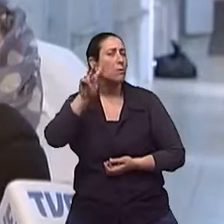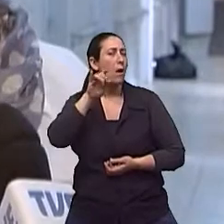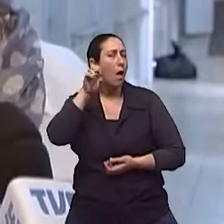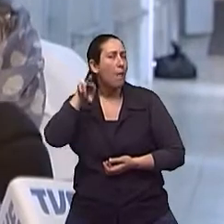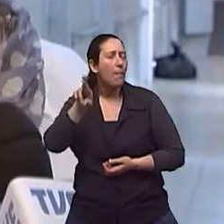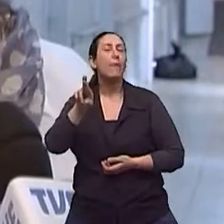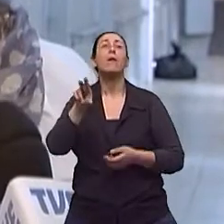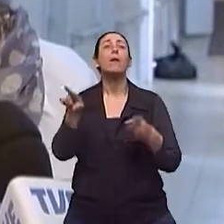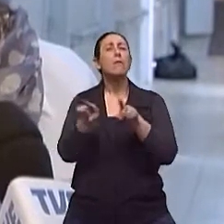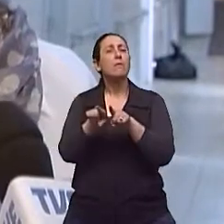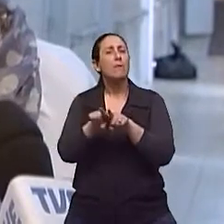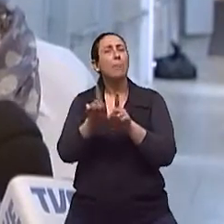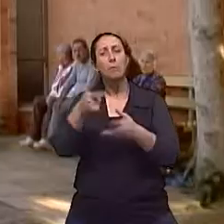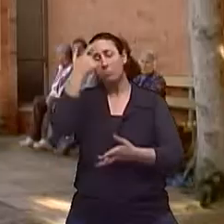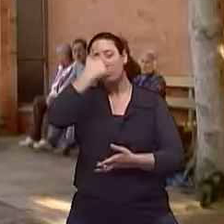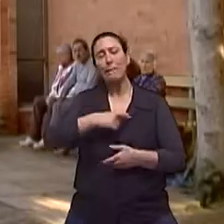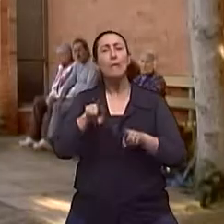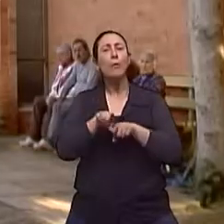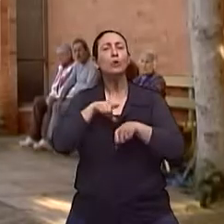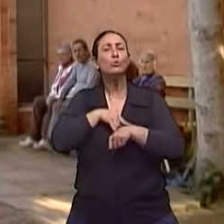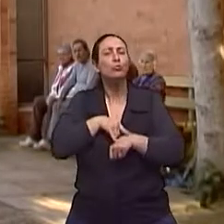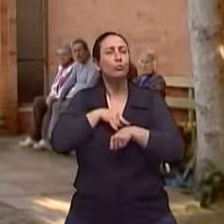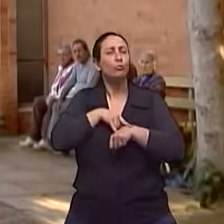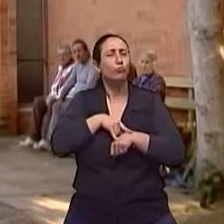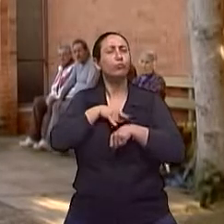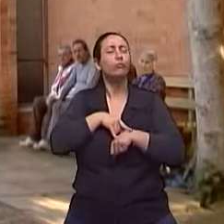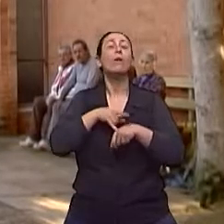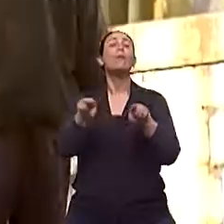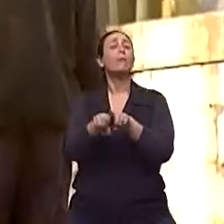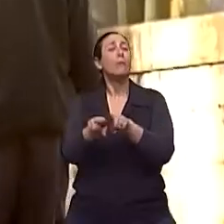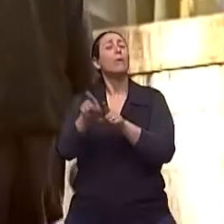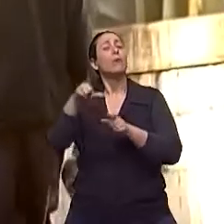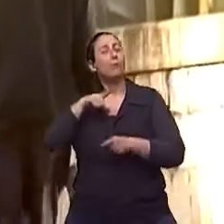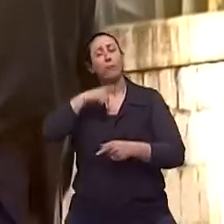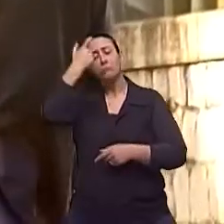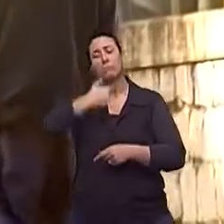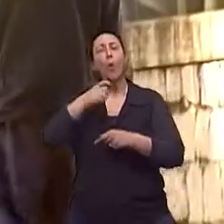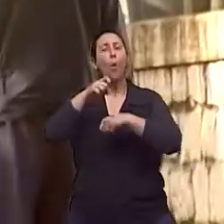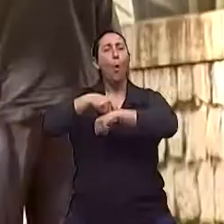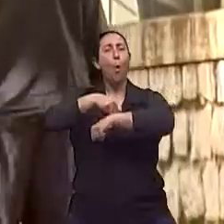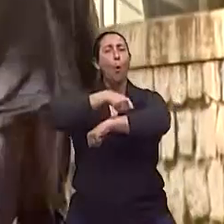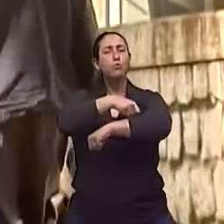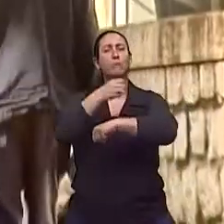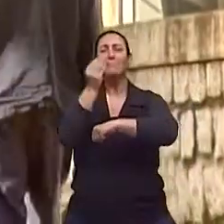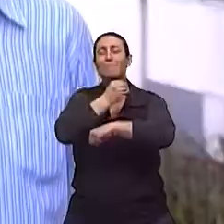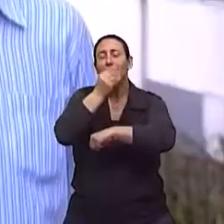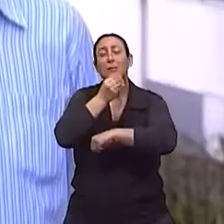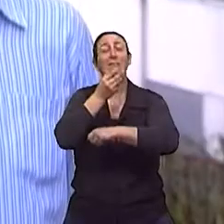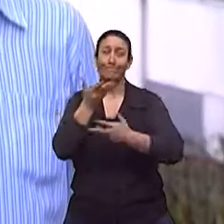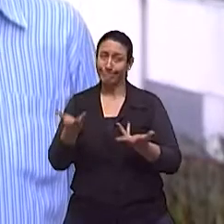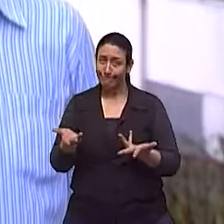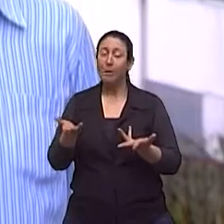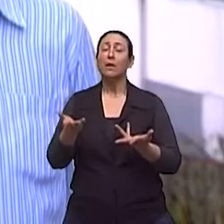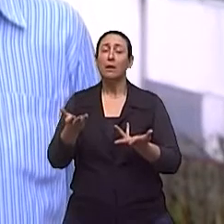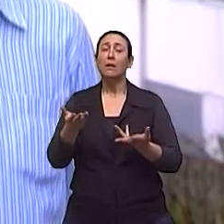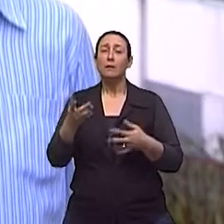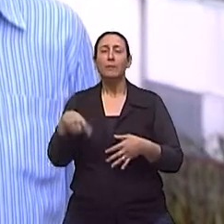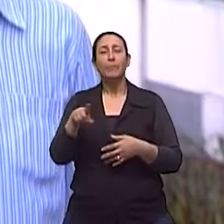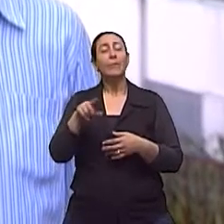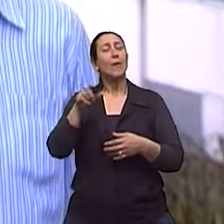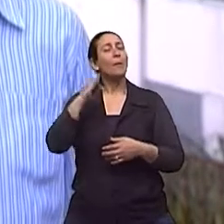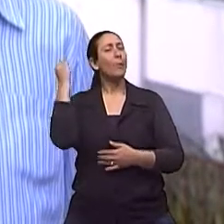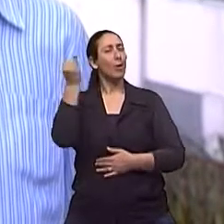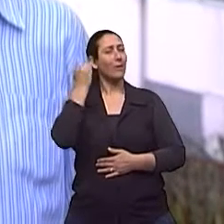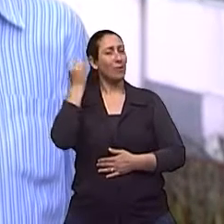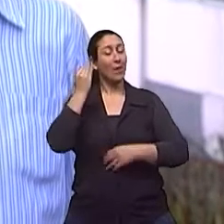problema geniturinário, pacientes com osteoporose. Todos esses têm risco de queda. O carinho e o amor são